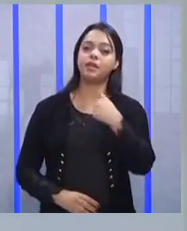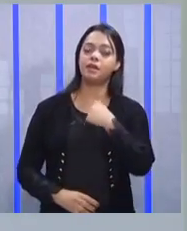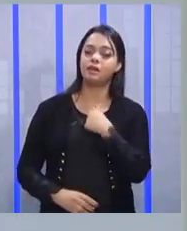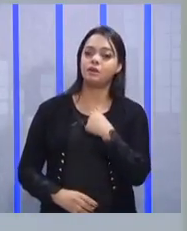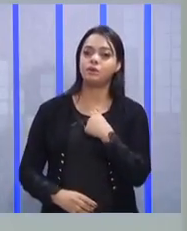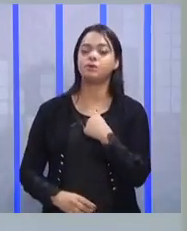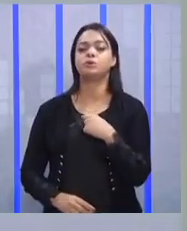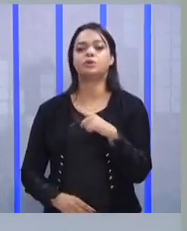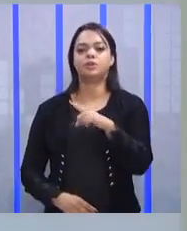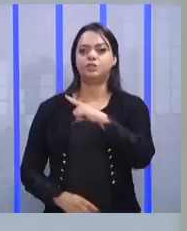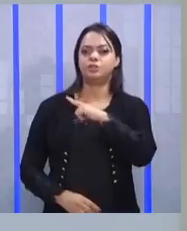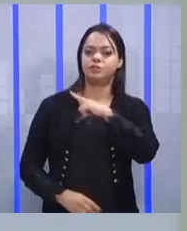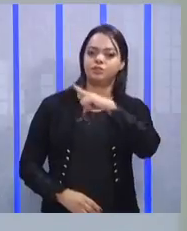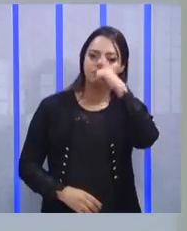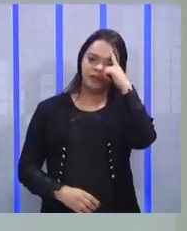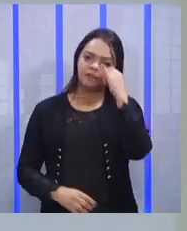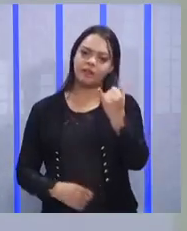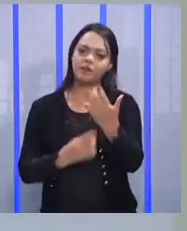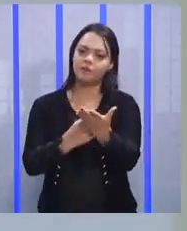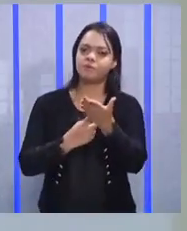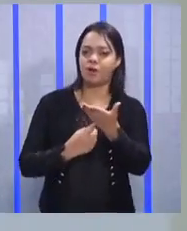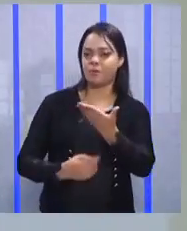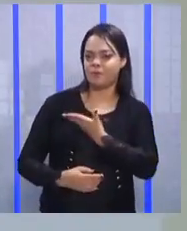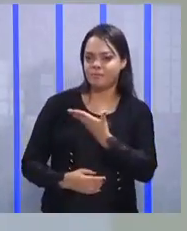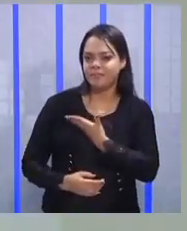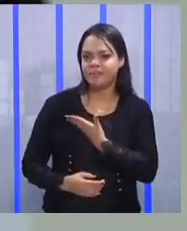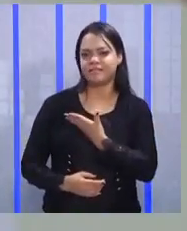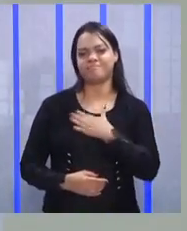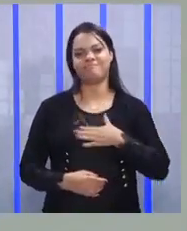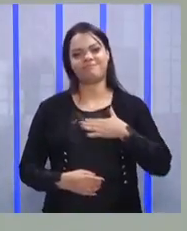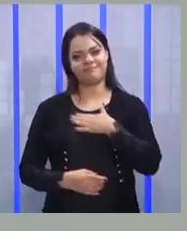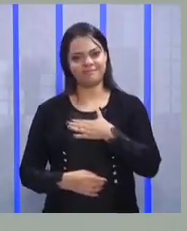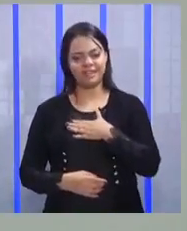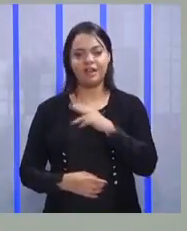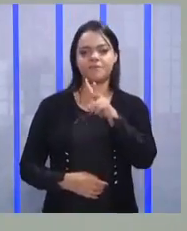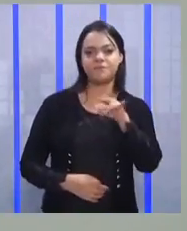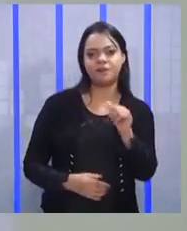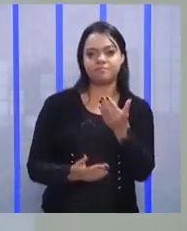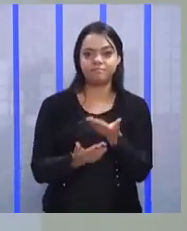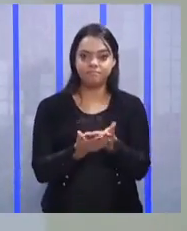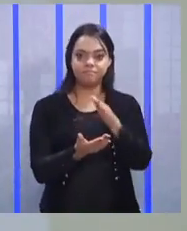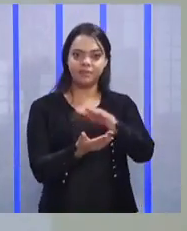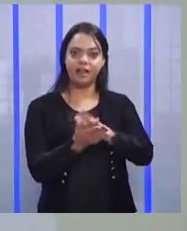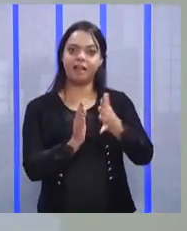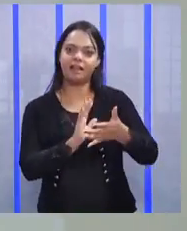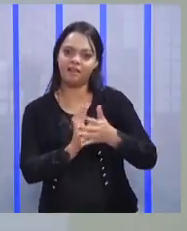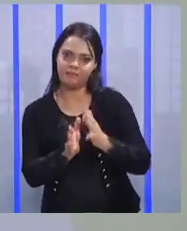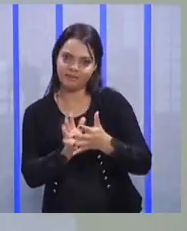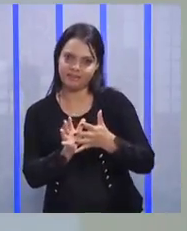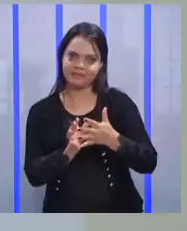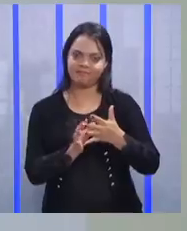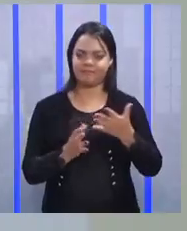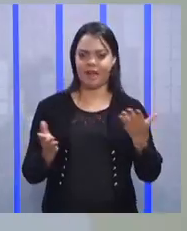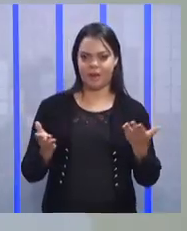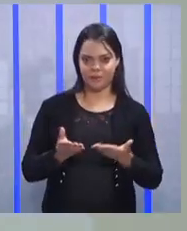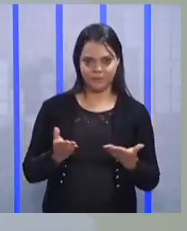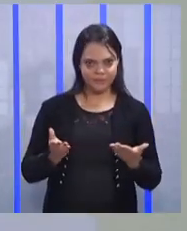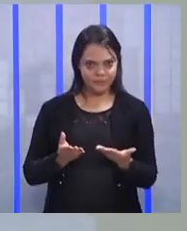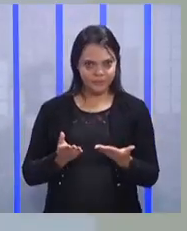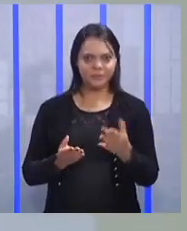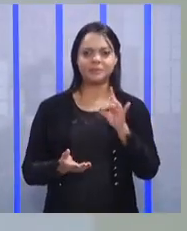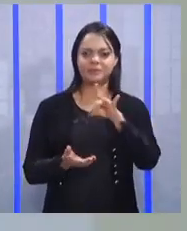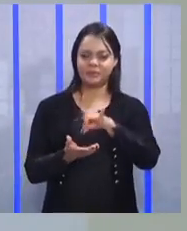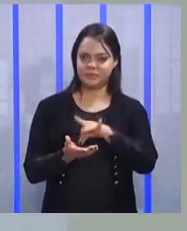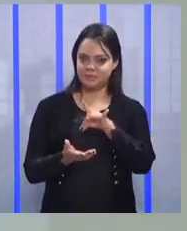a ideia de convidar uma amiga muito querida minha, que vai traduzir essa palestra em libras, ao vivo. É! É!